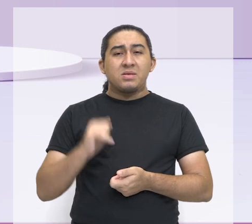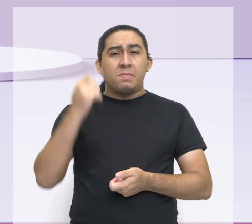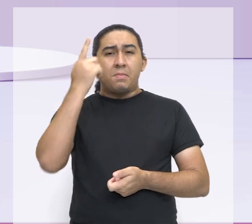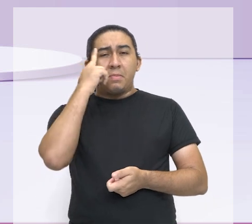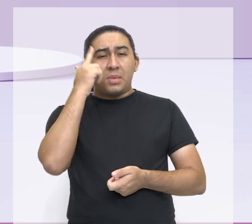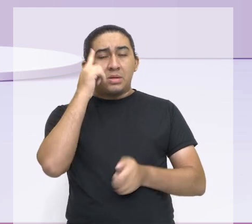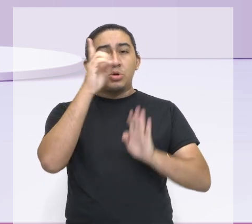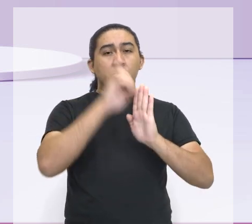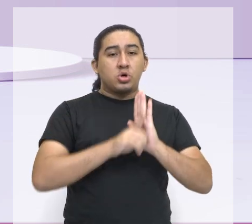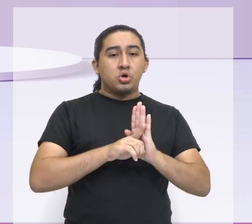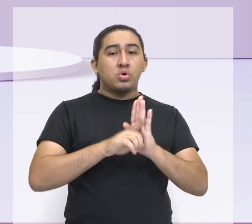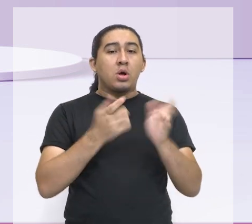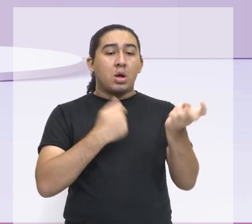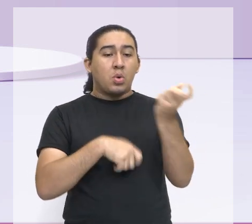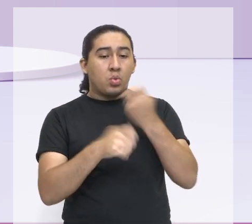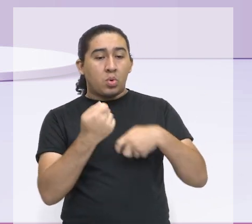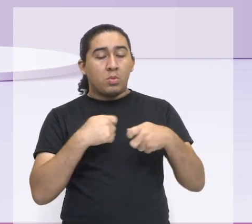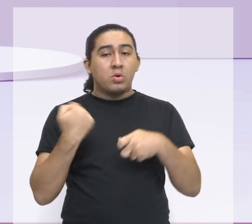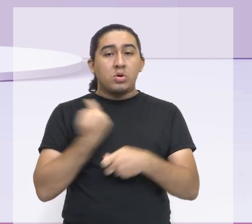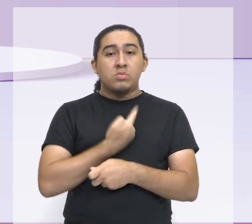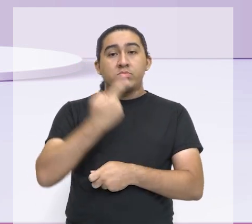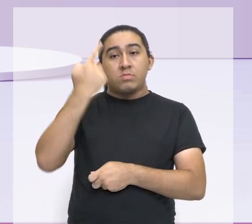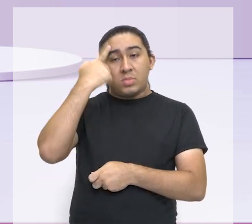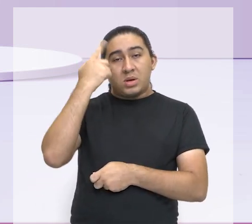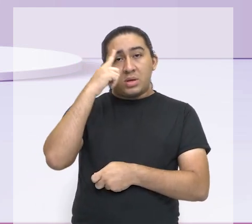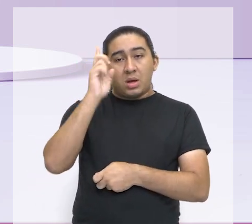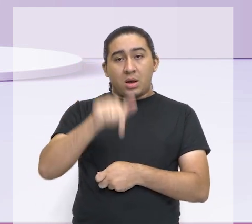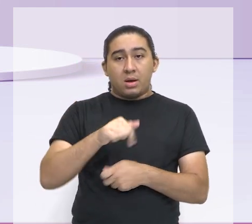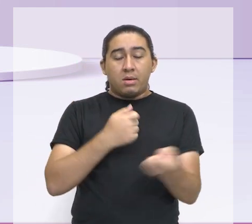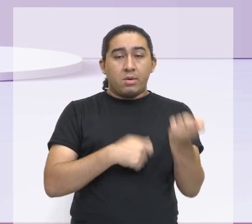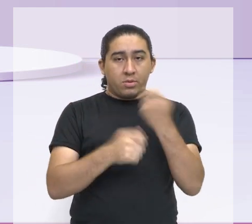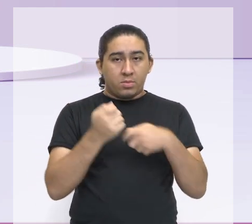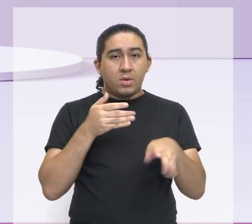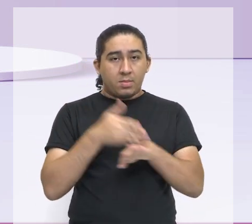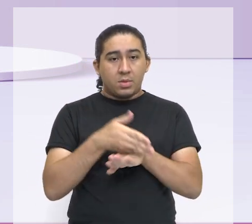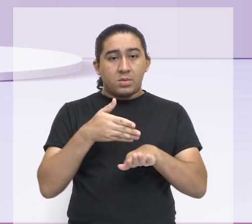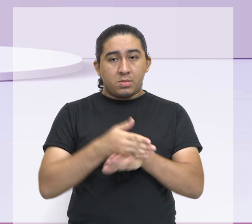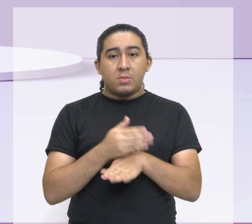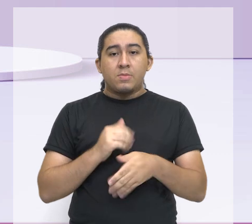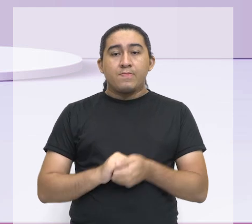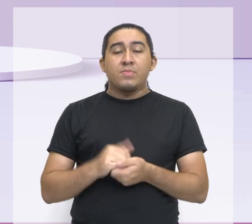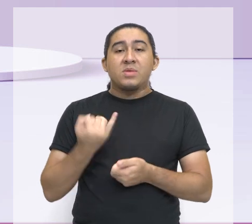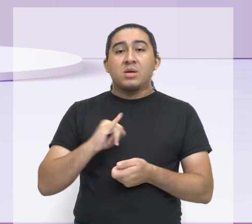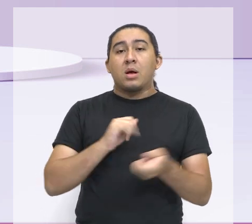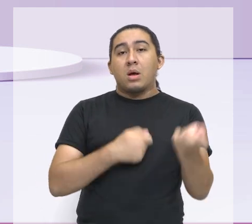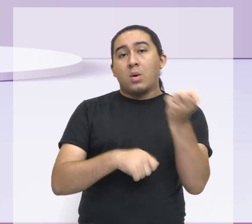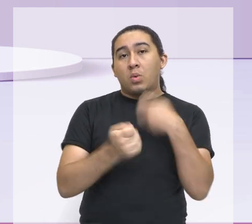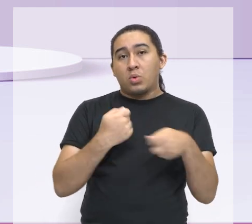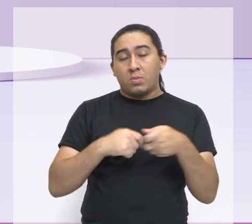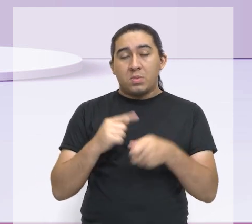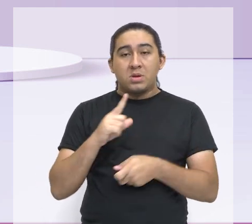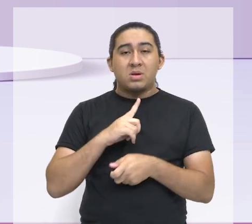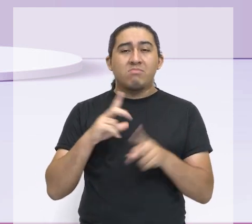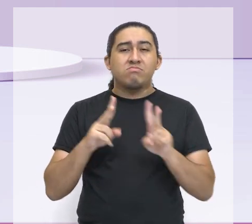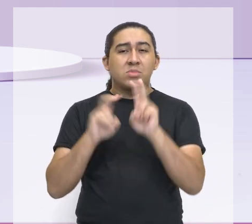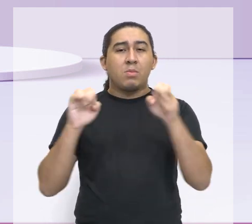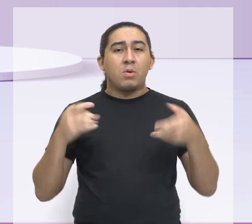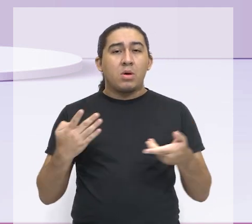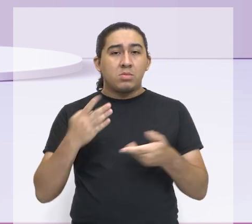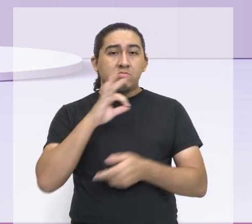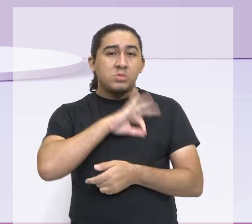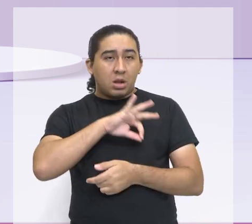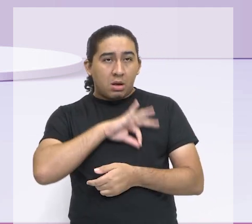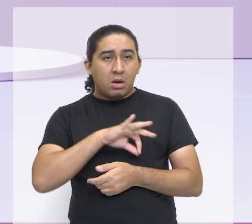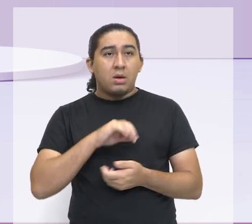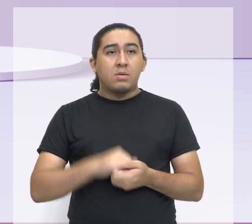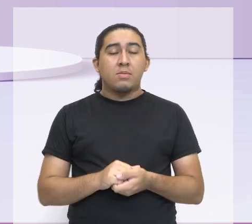econômicos, nós estamos entrando no campo de que agora? Da economia. E quando eu falo de economia, eu estou falando de que? De salário,